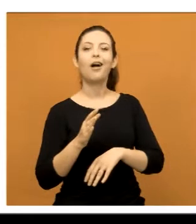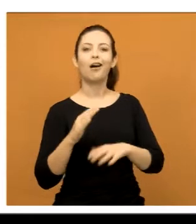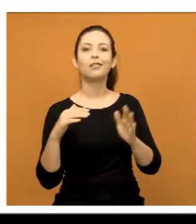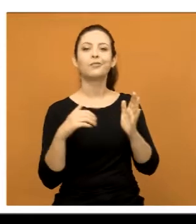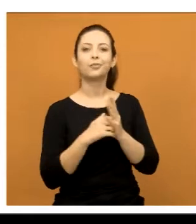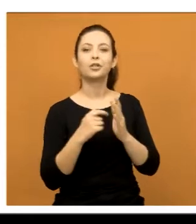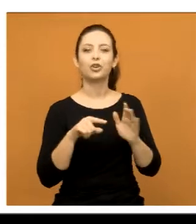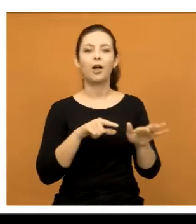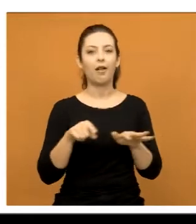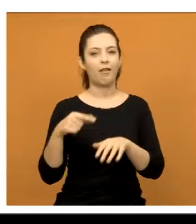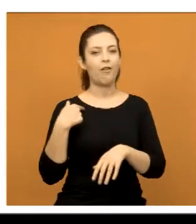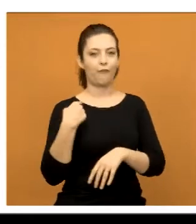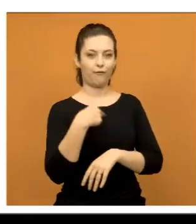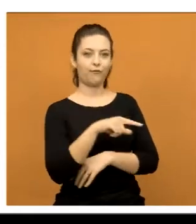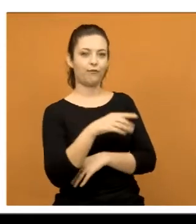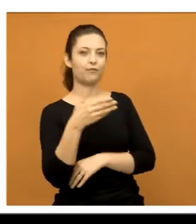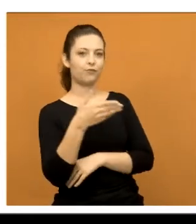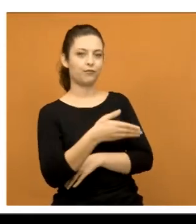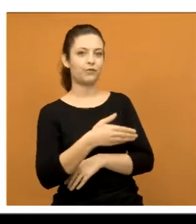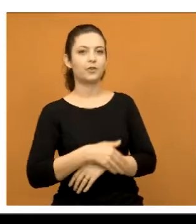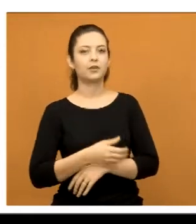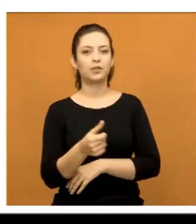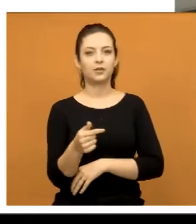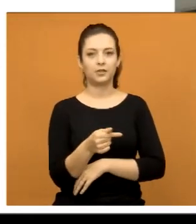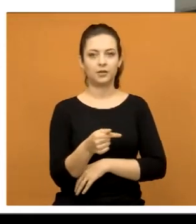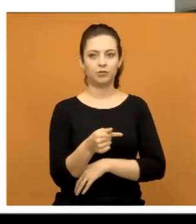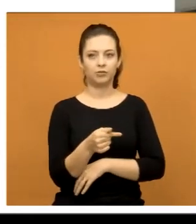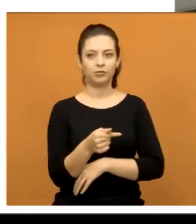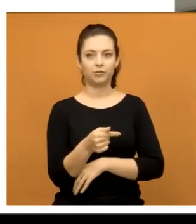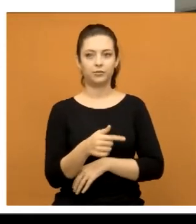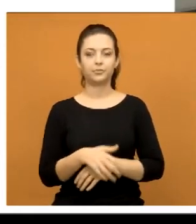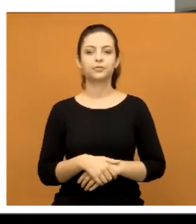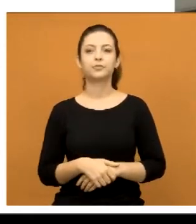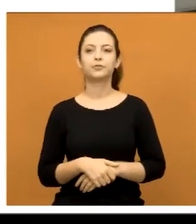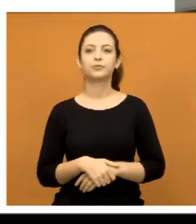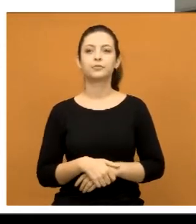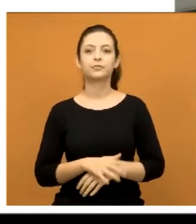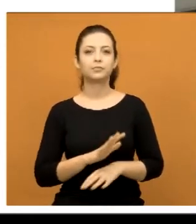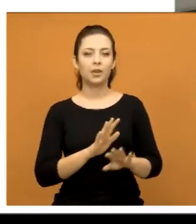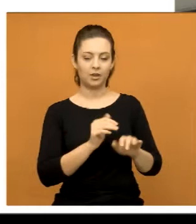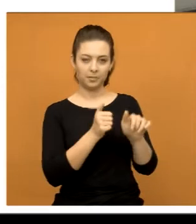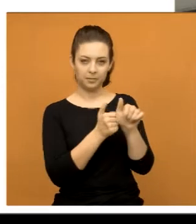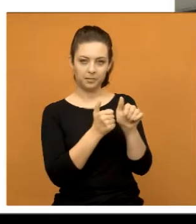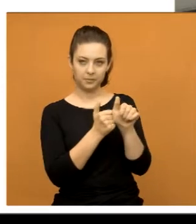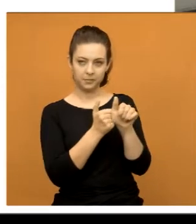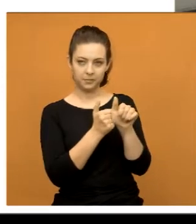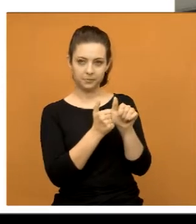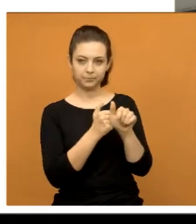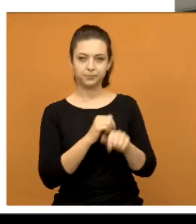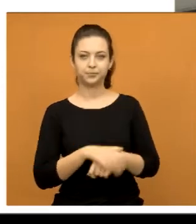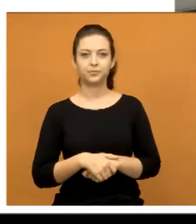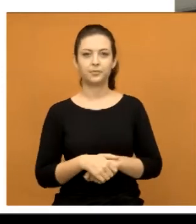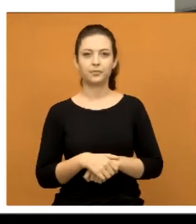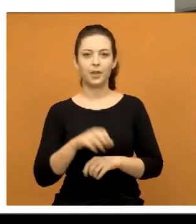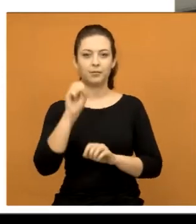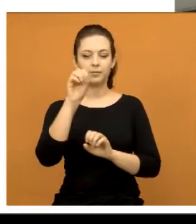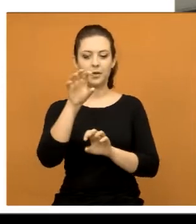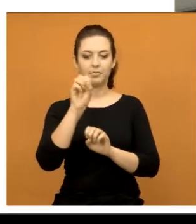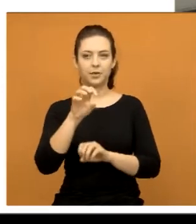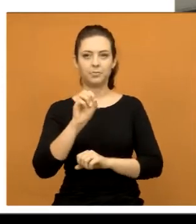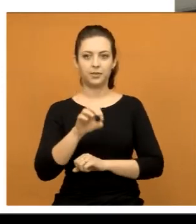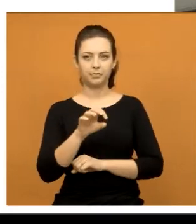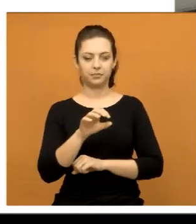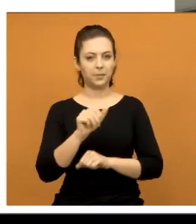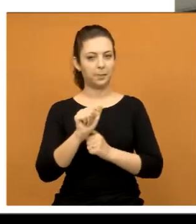o morador, estive no local. A foto 7. E é bem próximo do semáforo, não Valor?